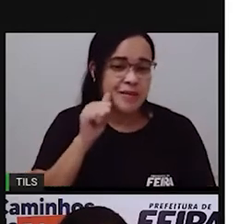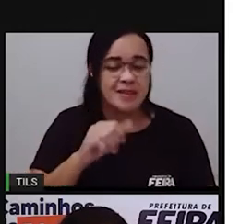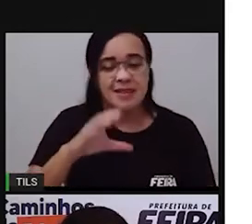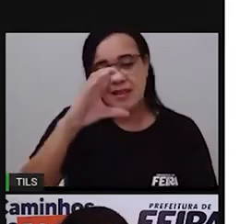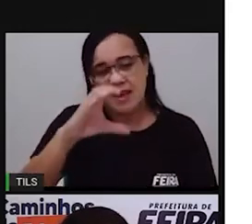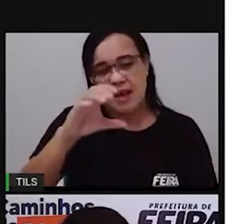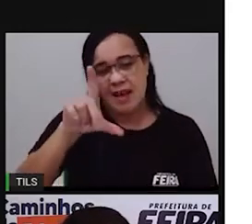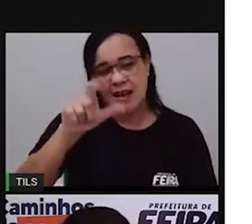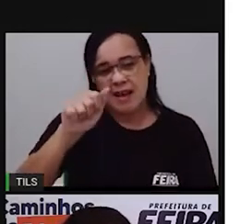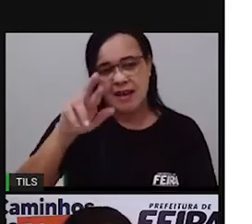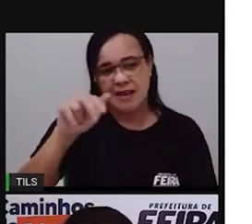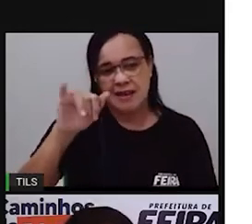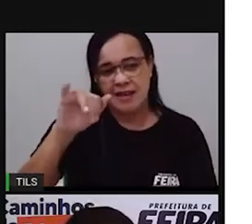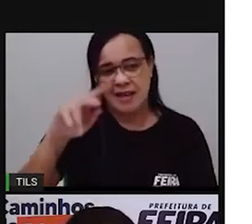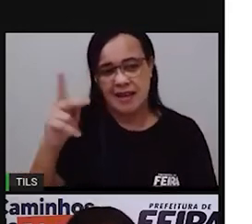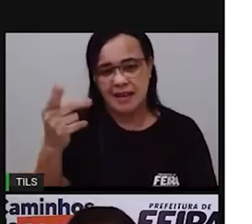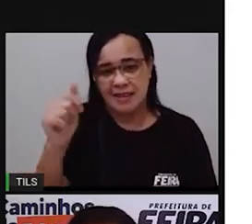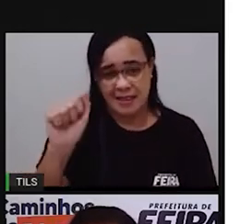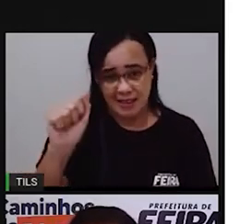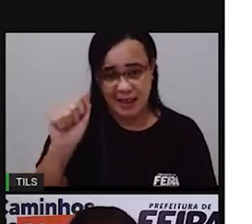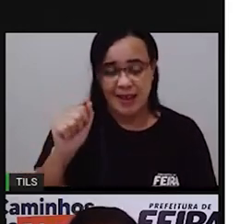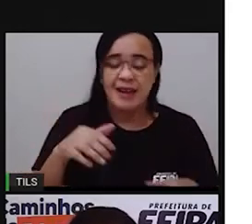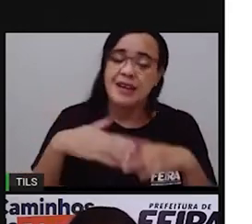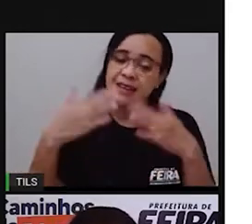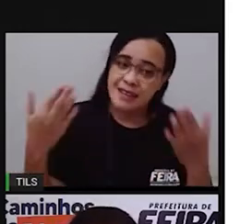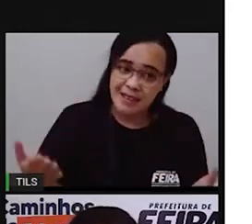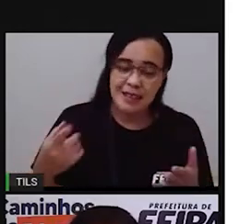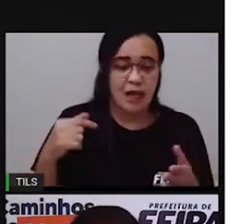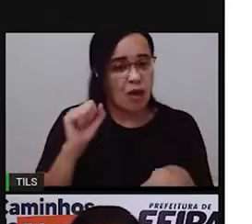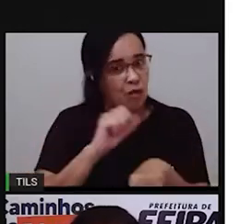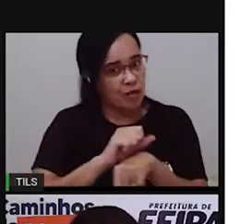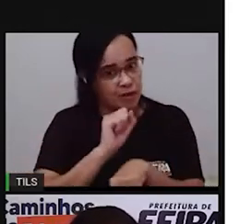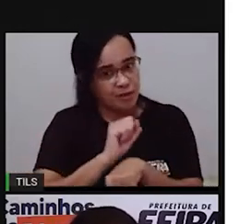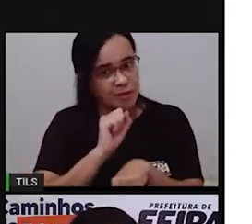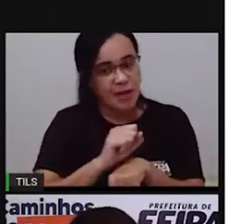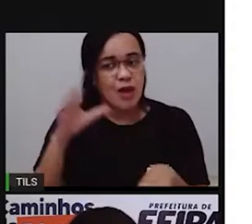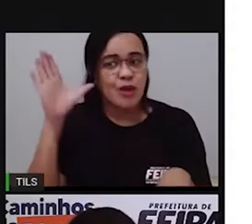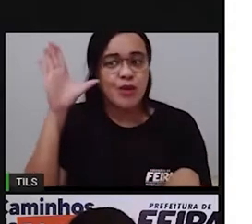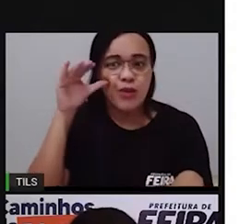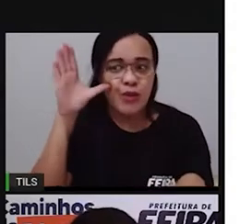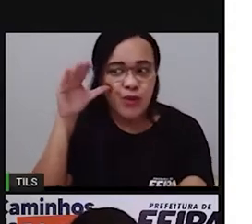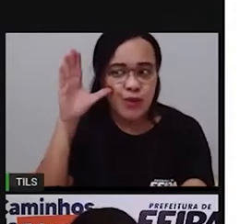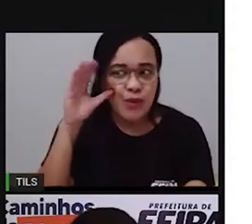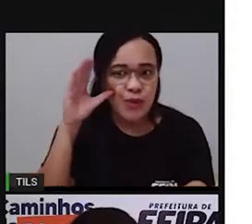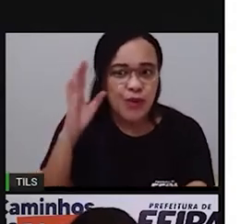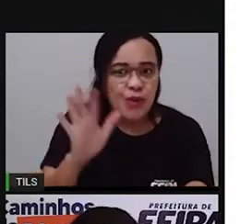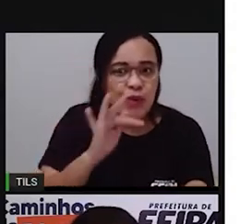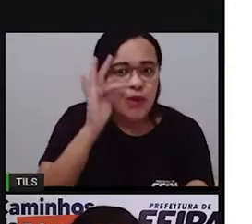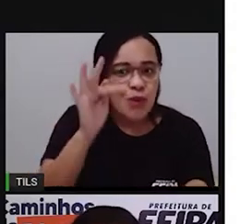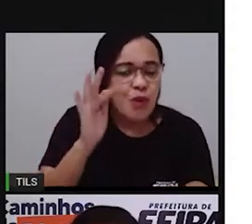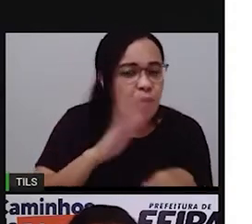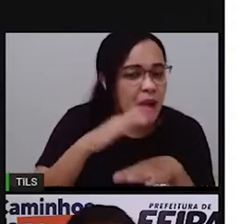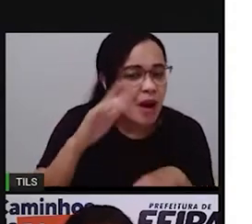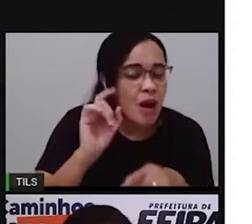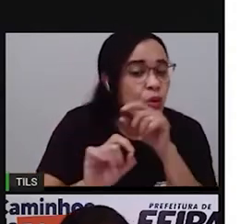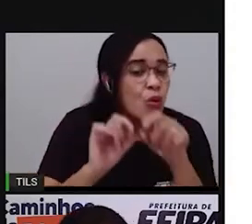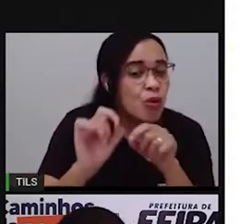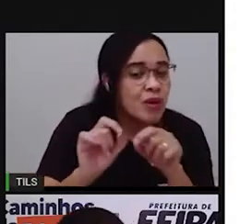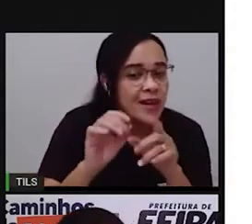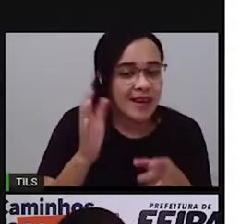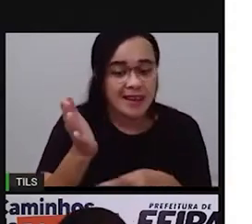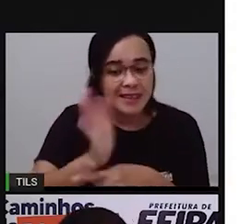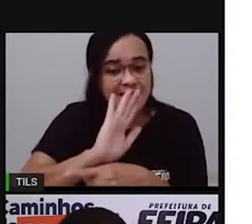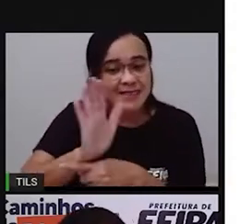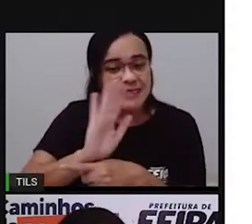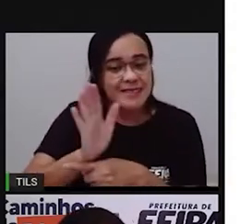Espero que vocês estejam curiosos para continuar vendo ali o que as gotinhas de água estavam ensinando para